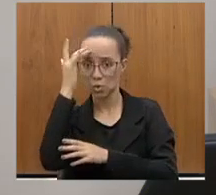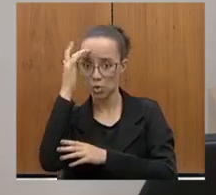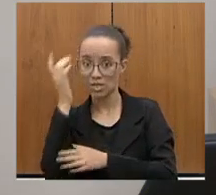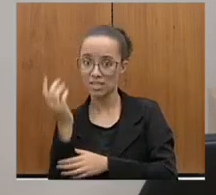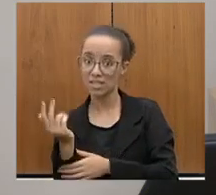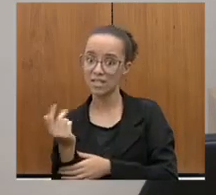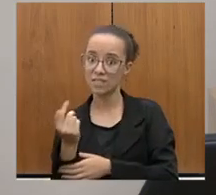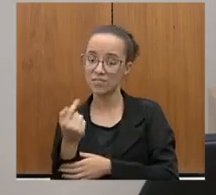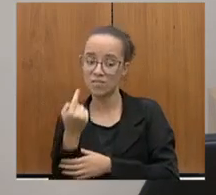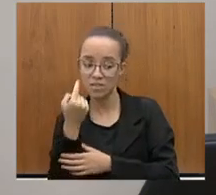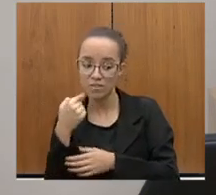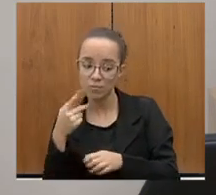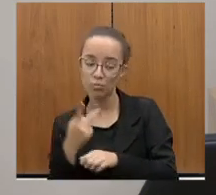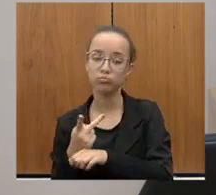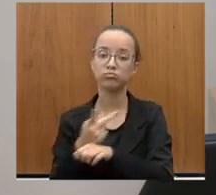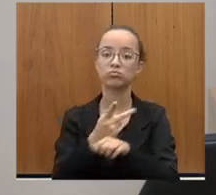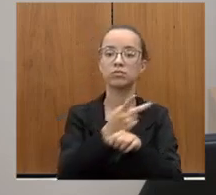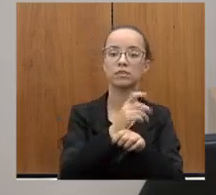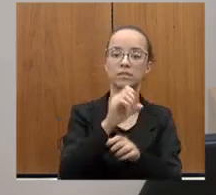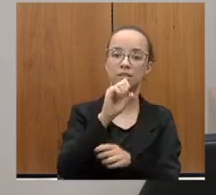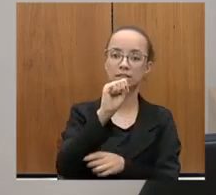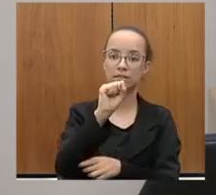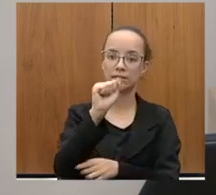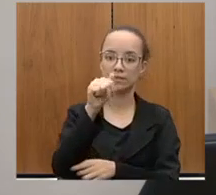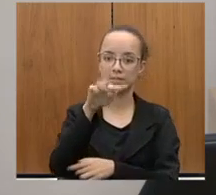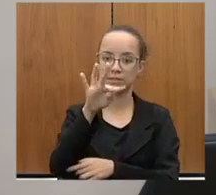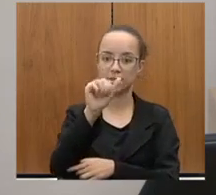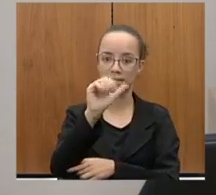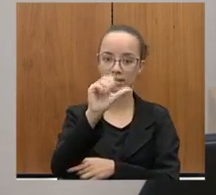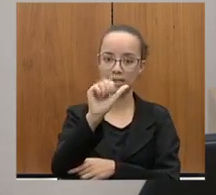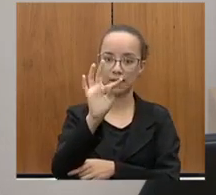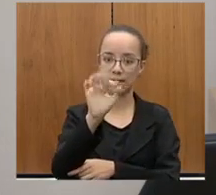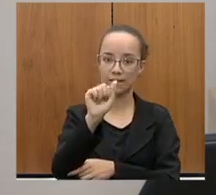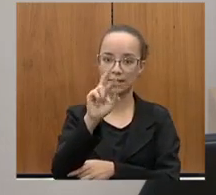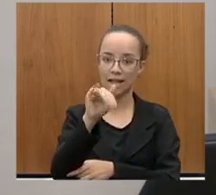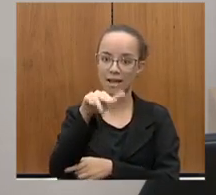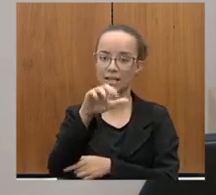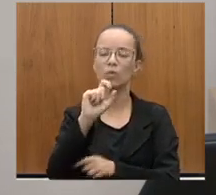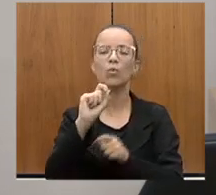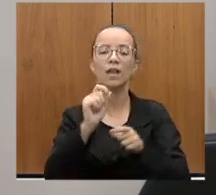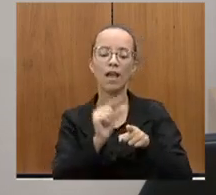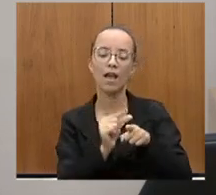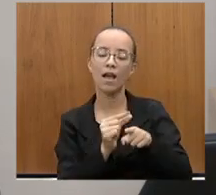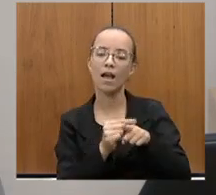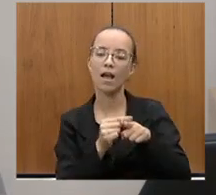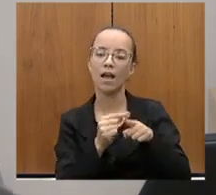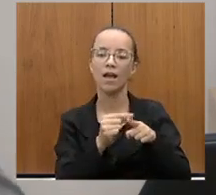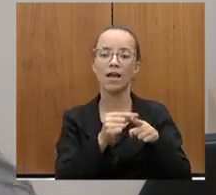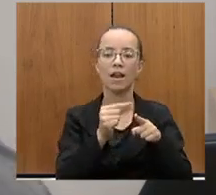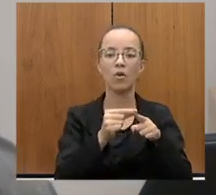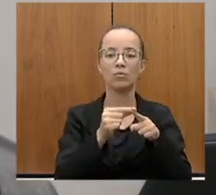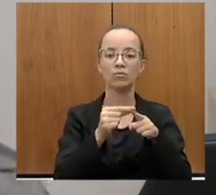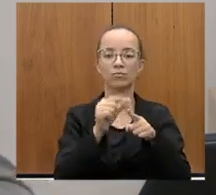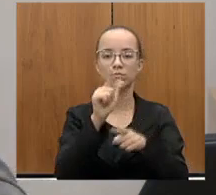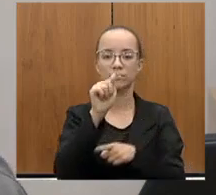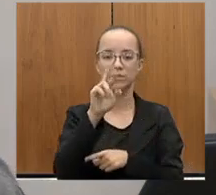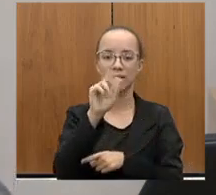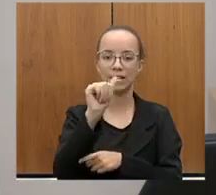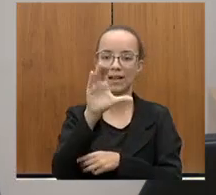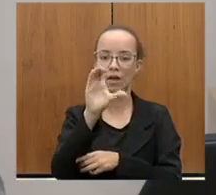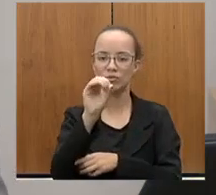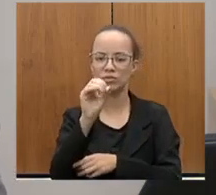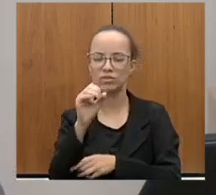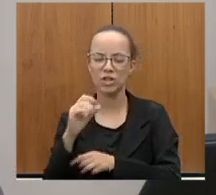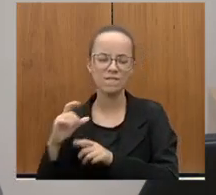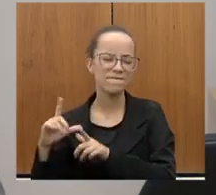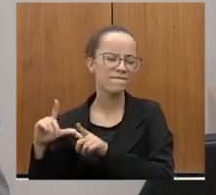buscando em Santa Catarina grãos, viajando quase 3